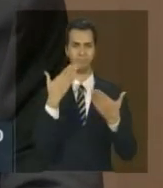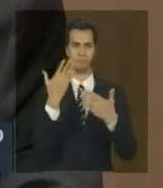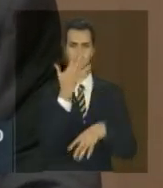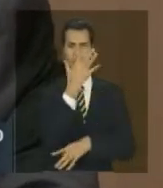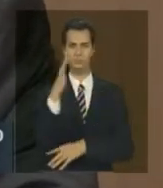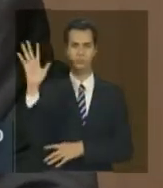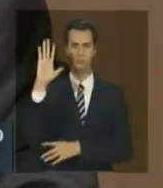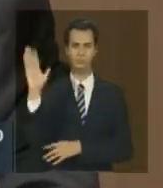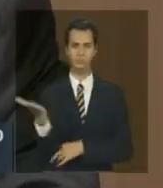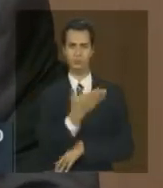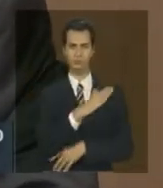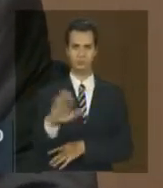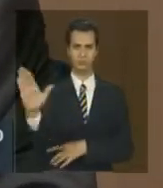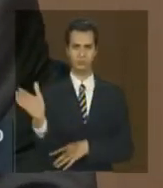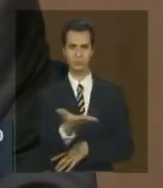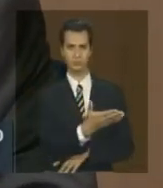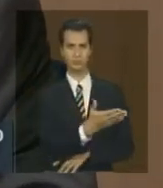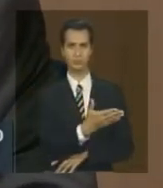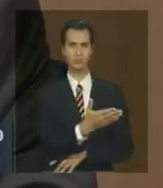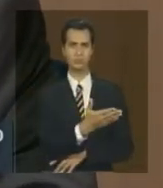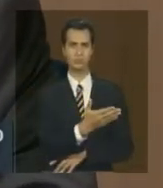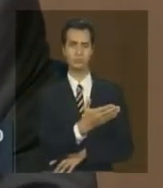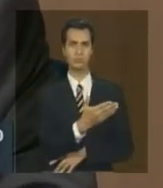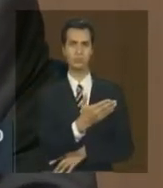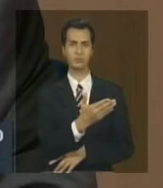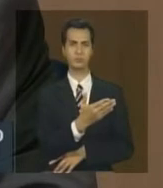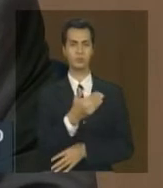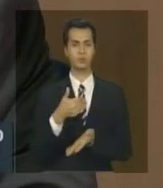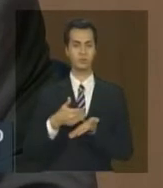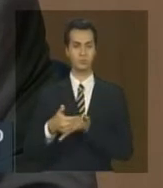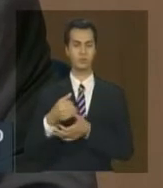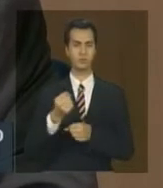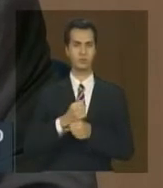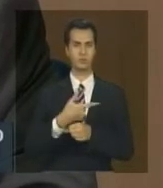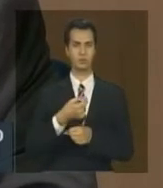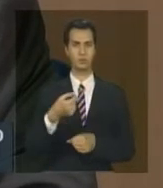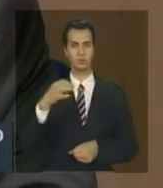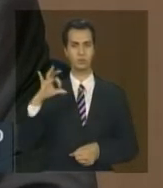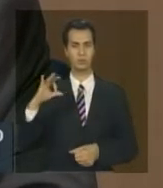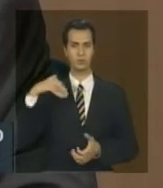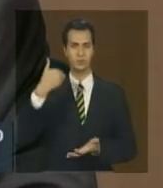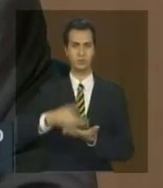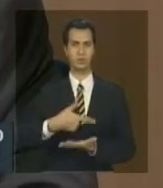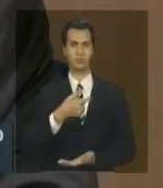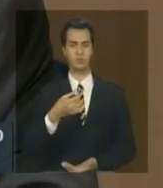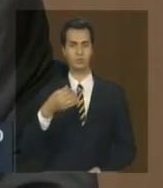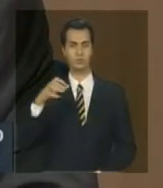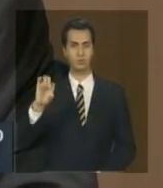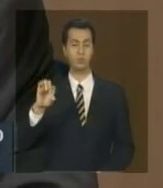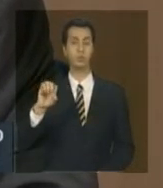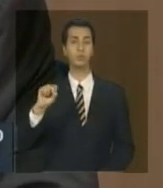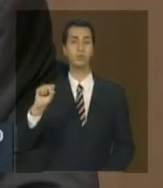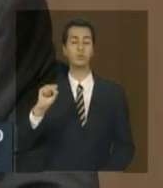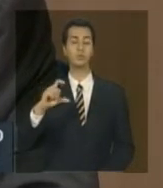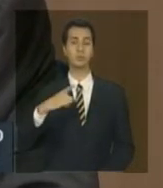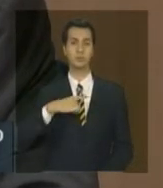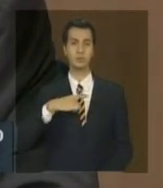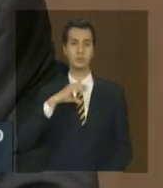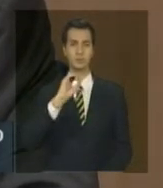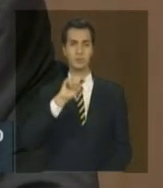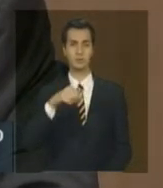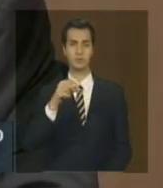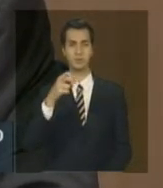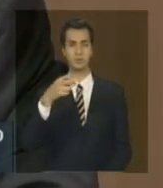no período de 2002 a 2008 foi 0,25% no período todo no